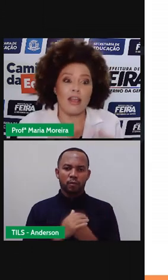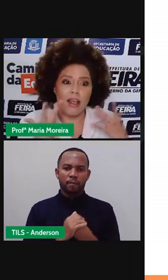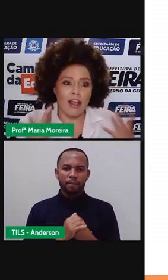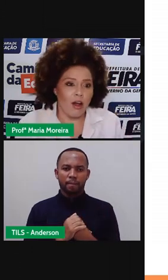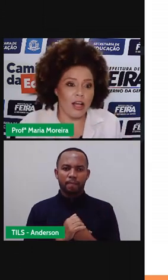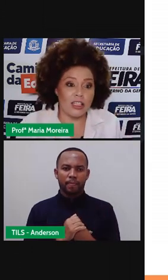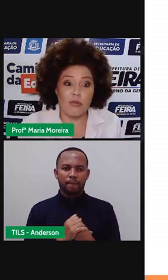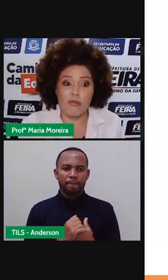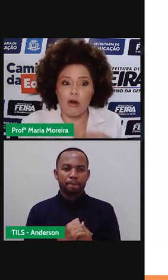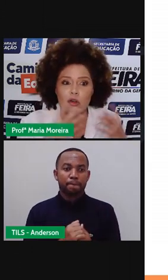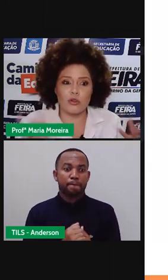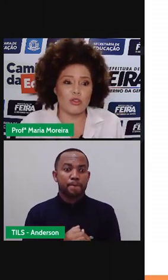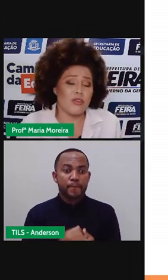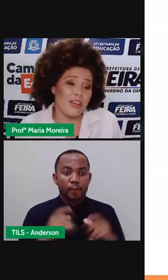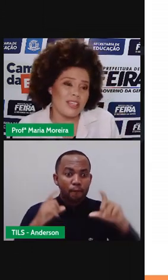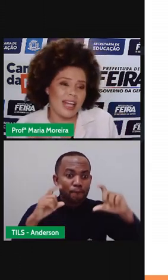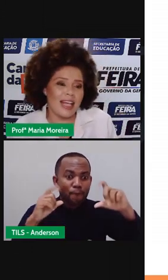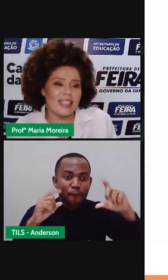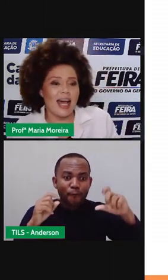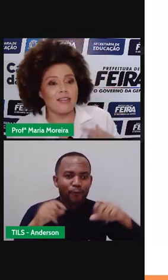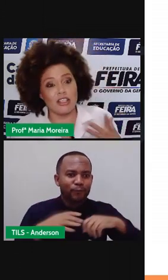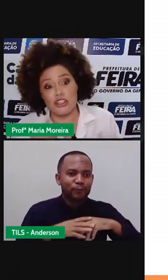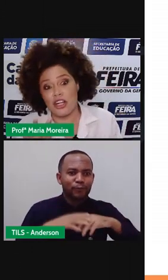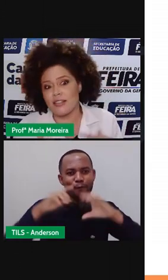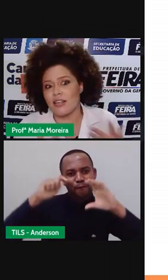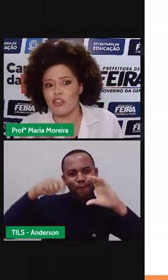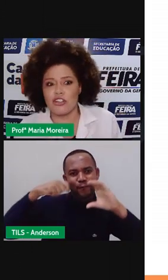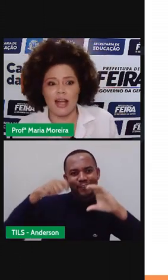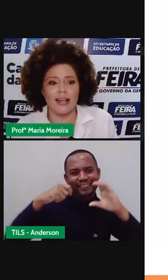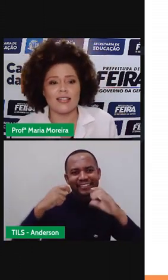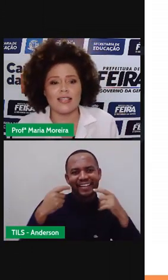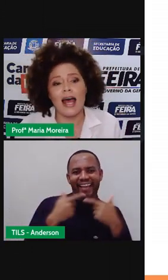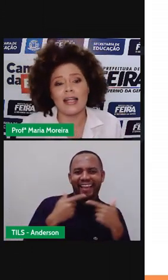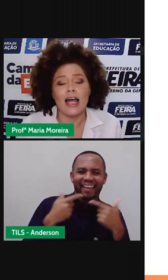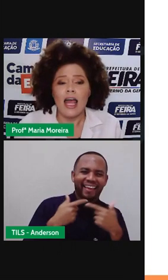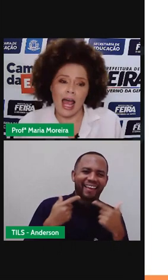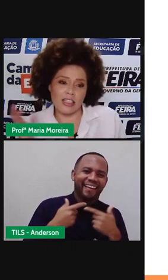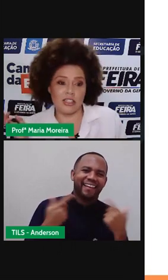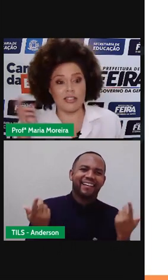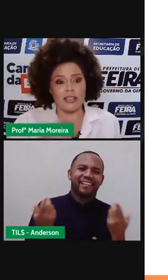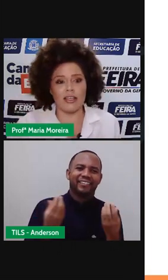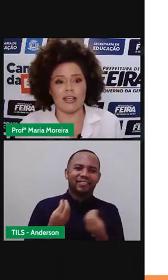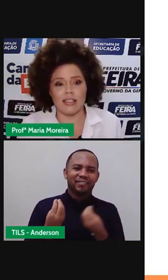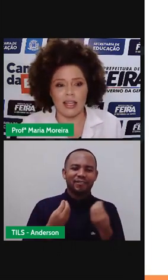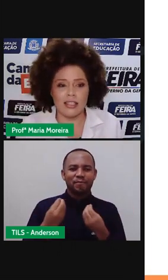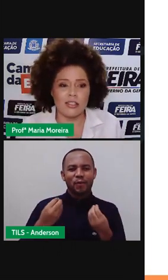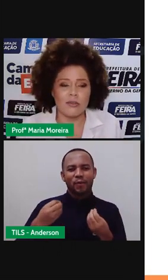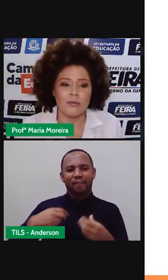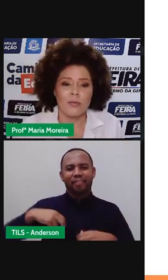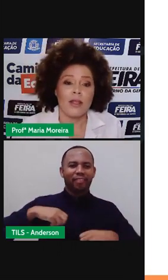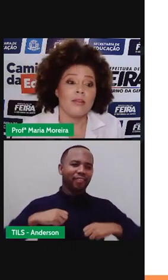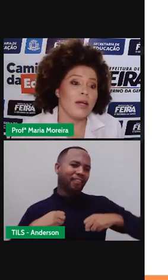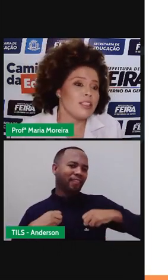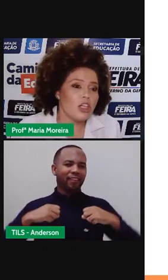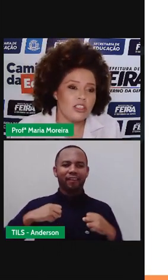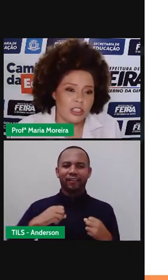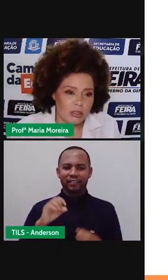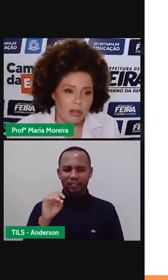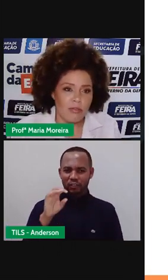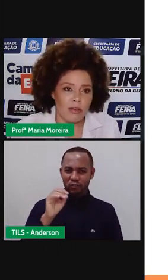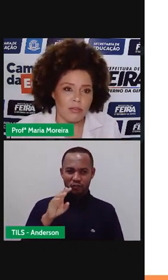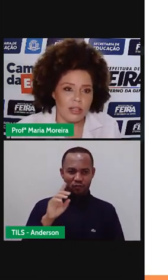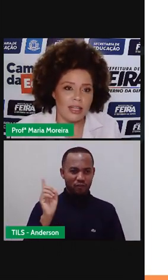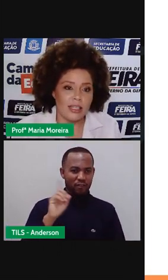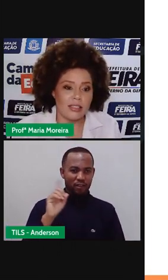Ah, as fotos, os vídeos engraçados que a gente assiste, dá risada, as dancinhas, né? Isso não é só